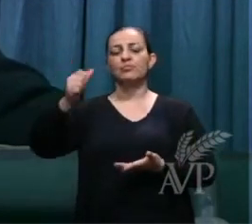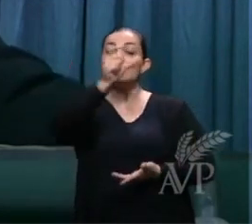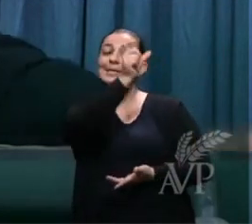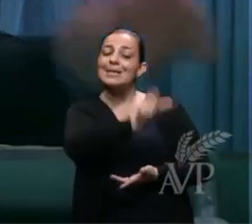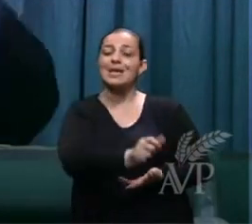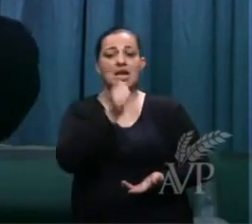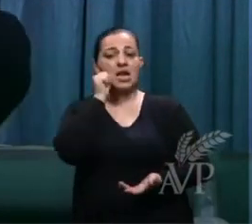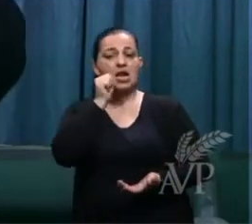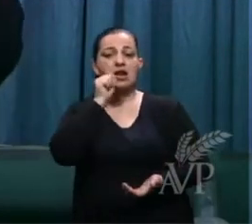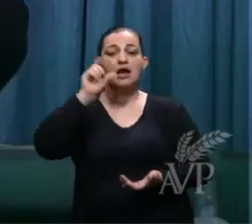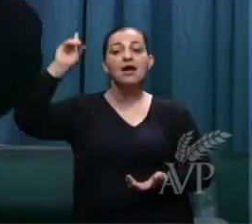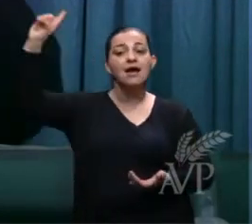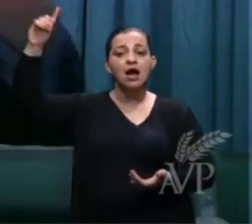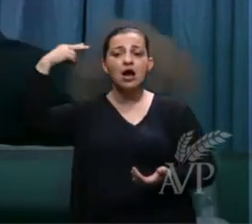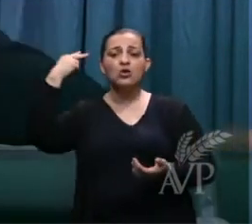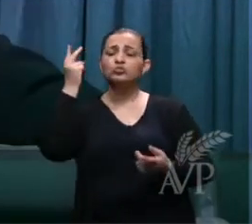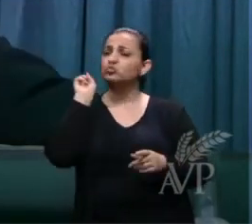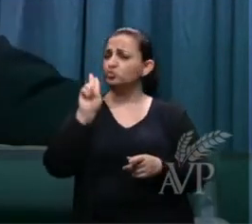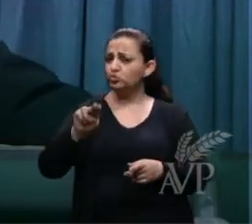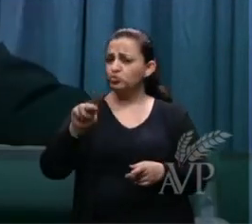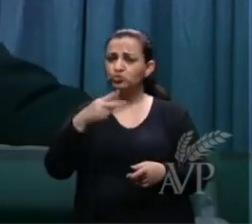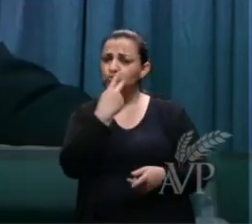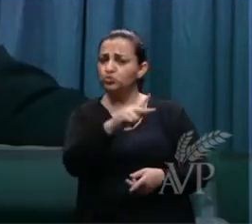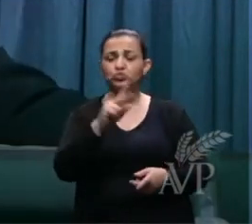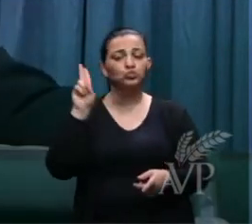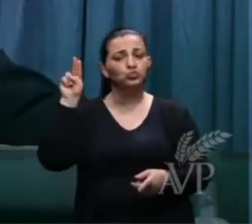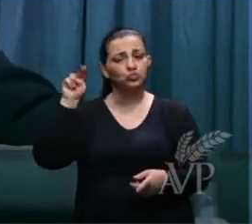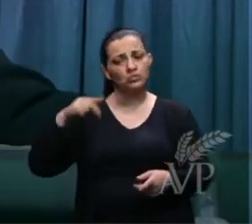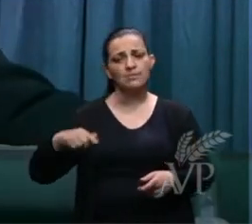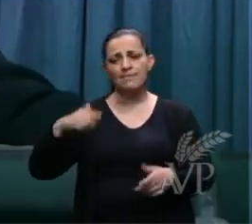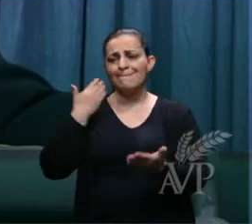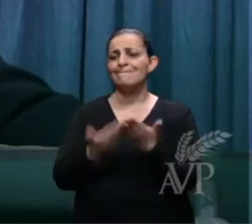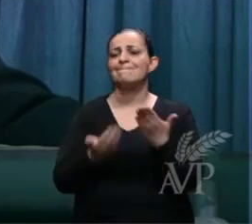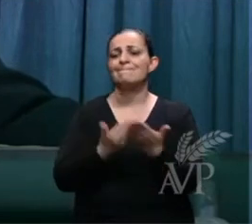aos olhos de deus você nunca vai perder o valor